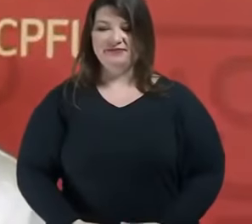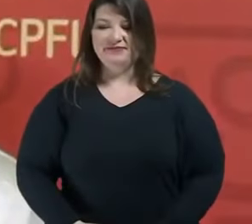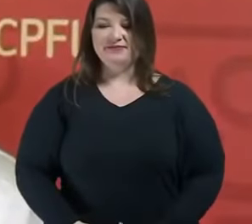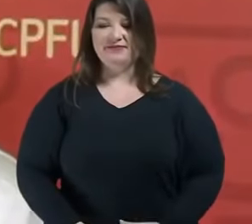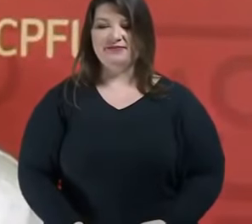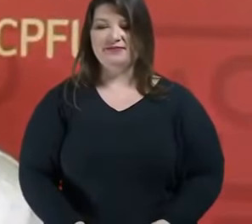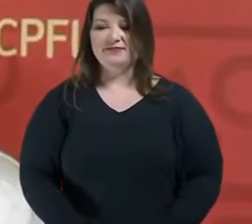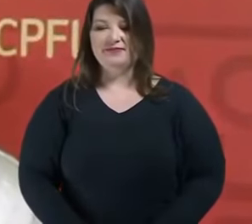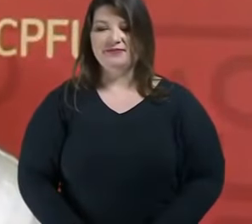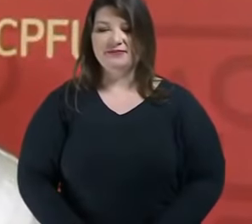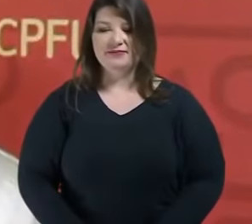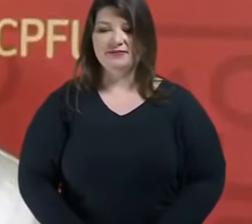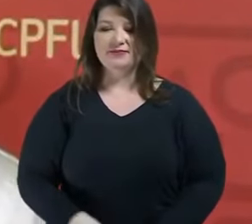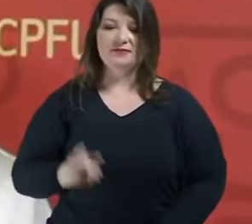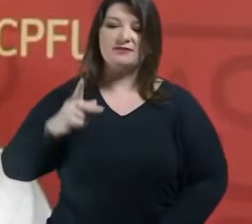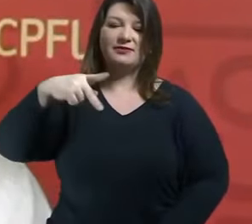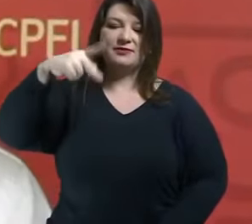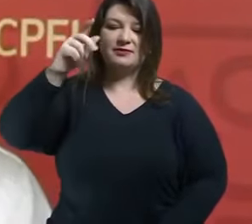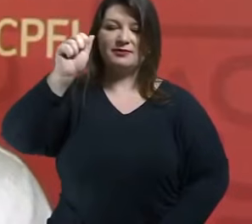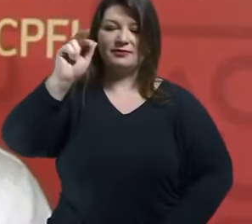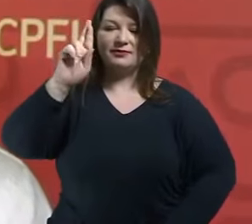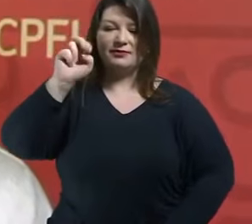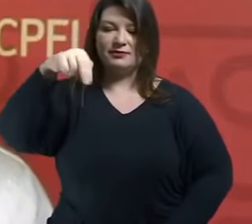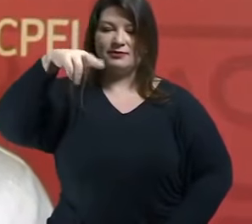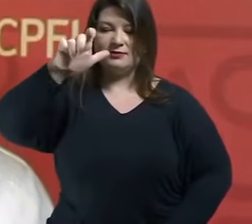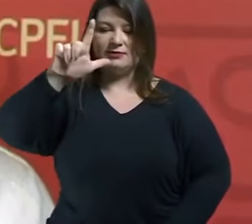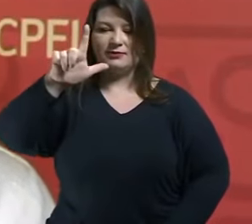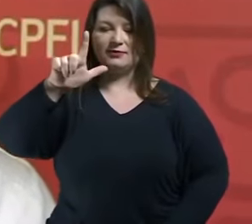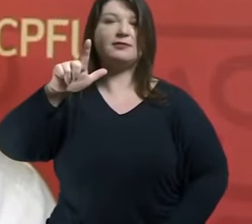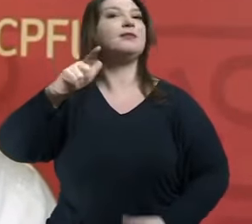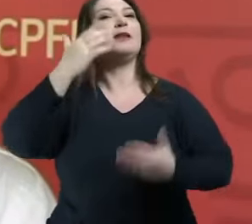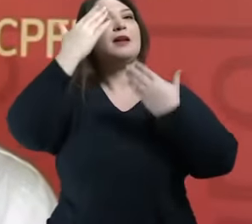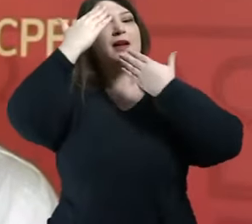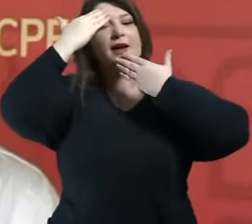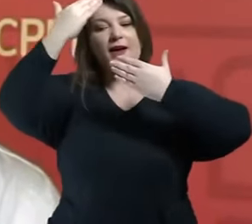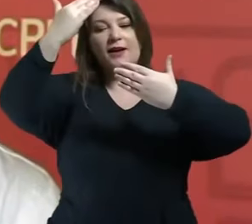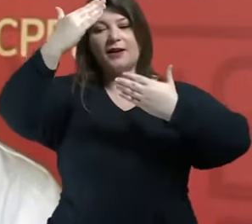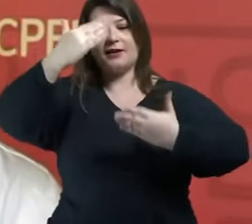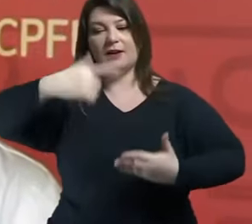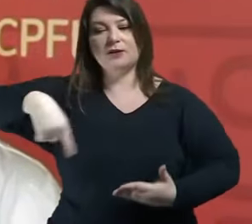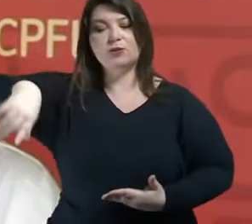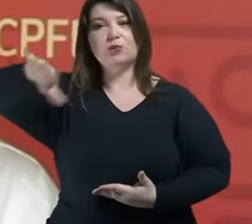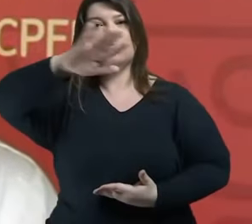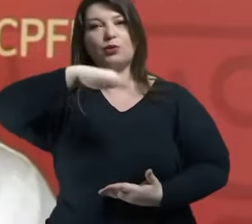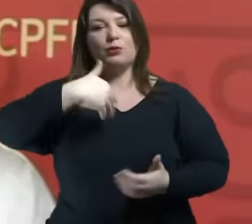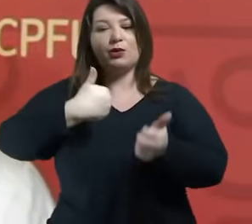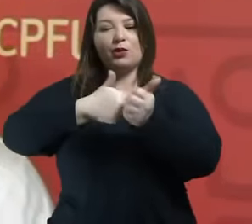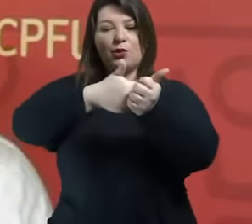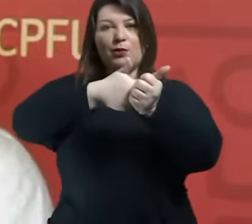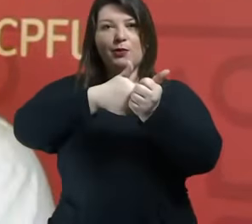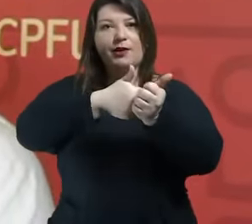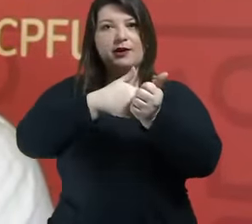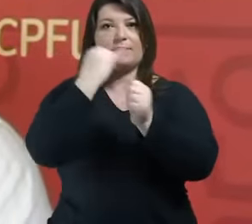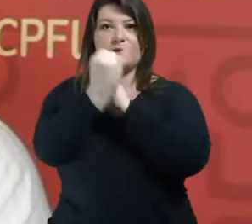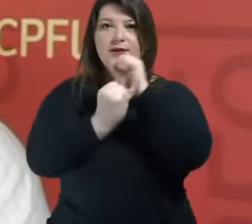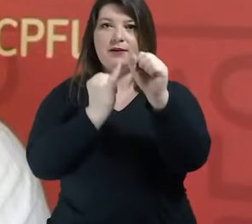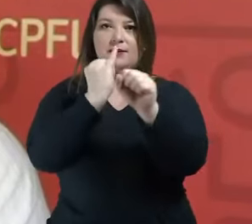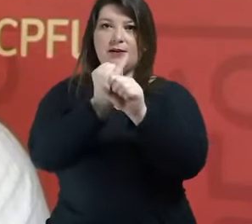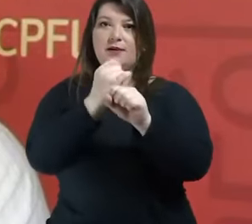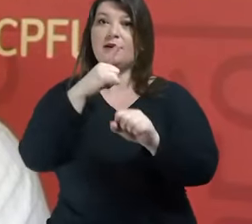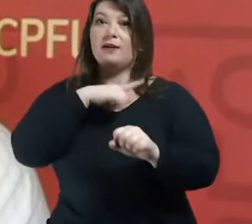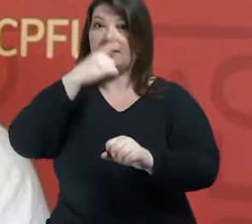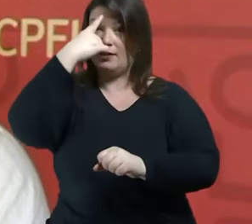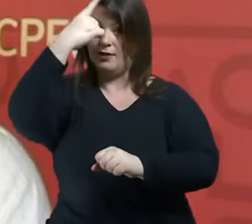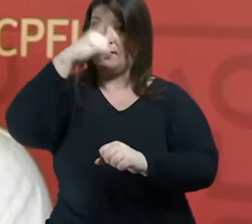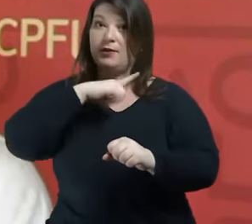Carnal agradeço e agradeço também em nome de todo mundo que está acompanhando pela internet lembrando que a gente está transmitindo tanto no seu canal do